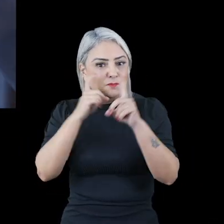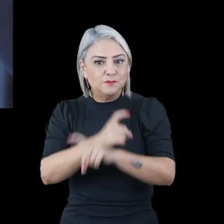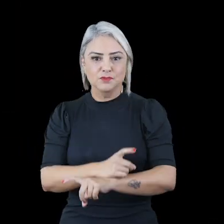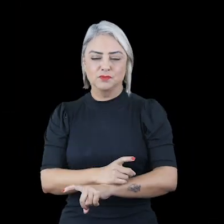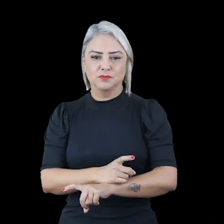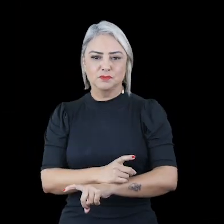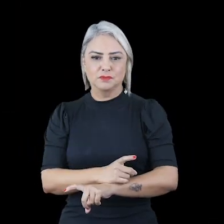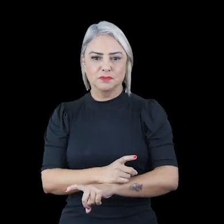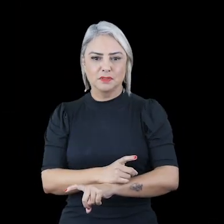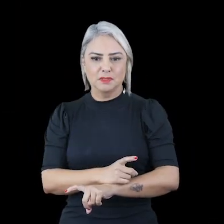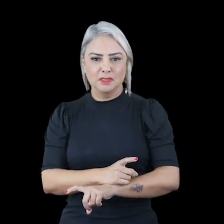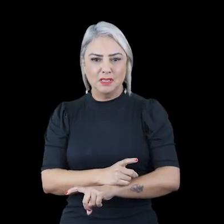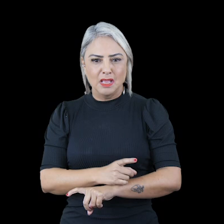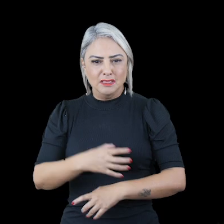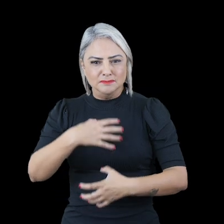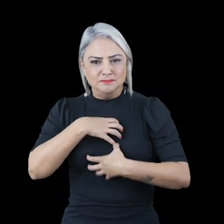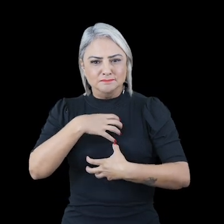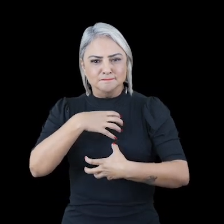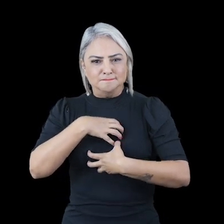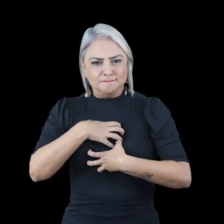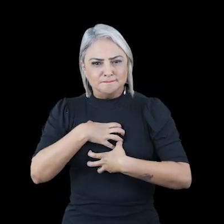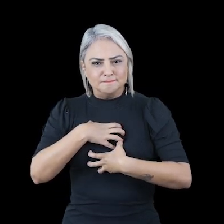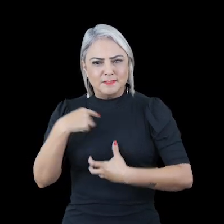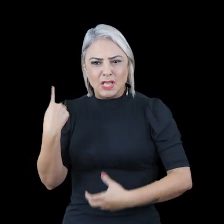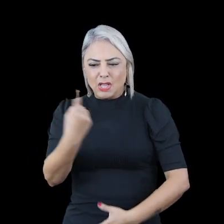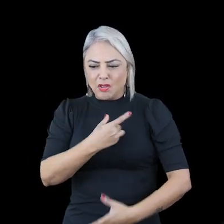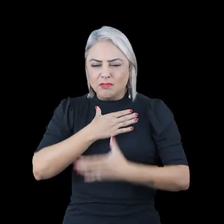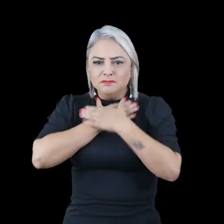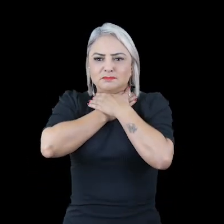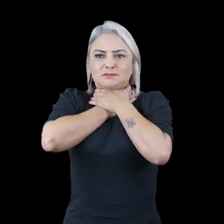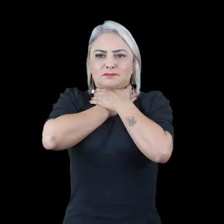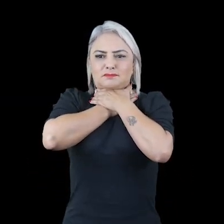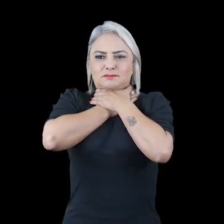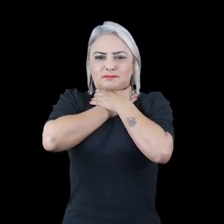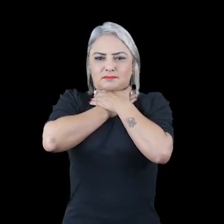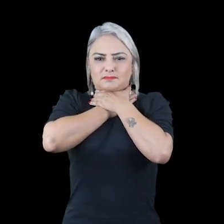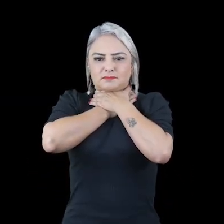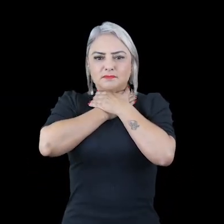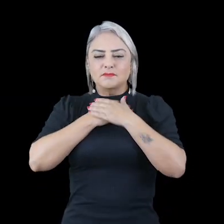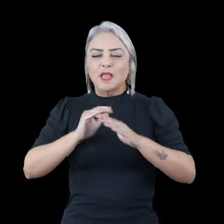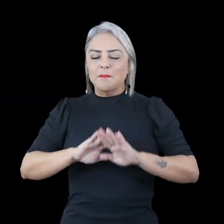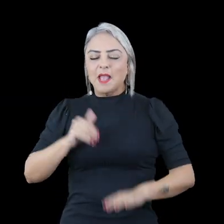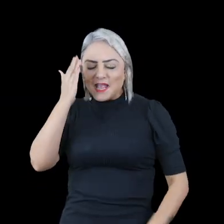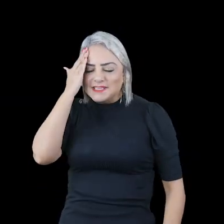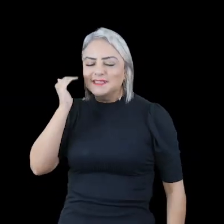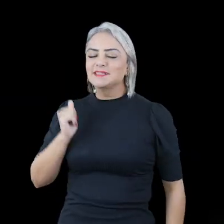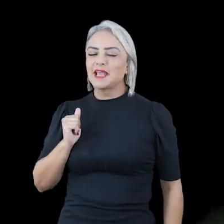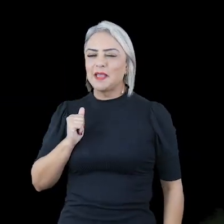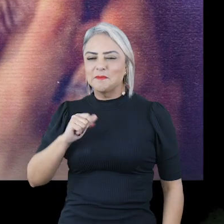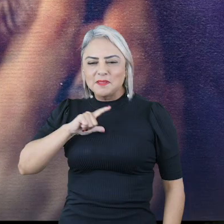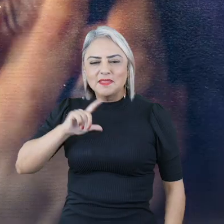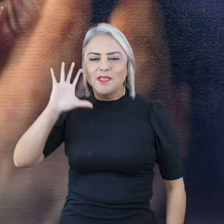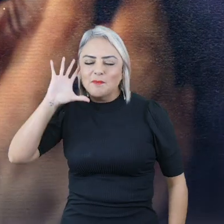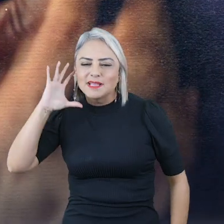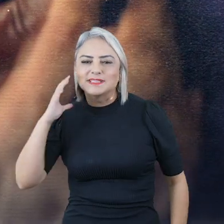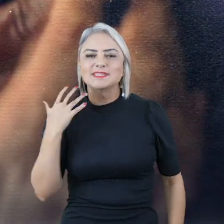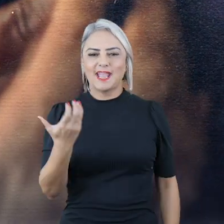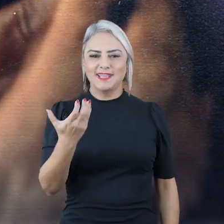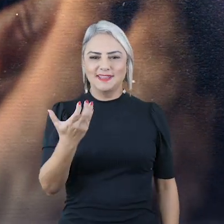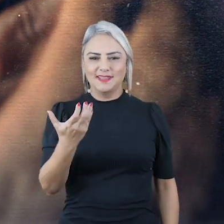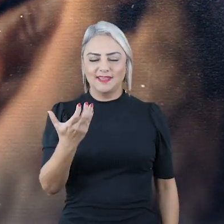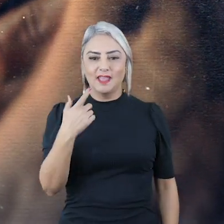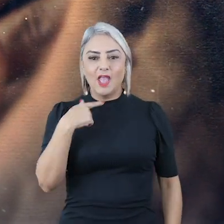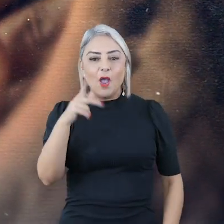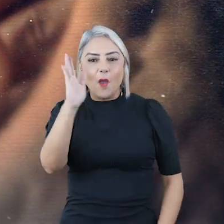vez mais difíceis. A sensação é que estamos sufocando. Mas a gente sabe, existe sim